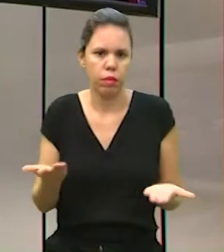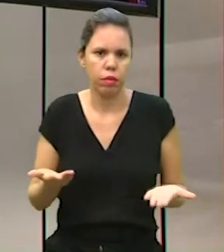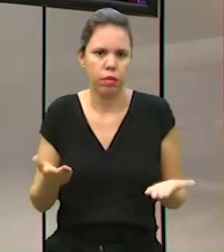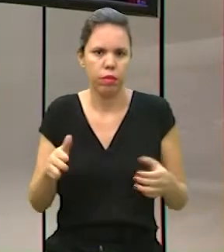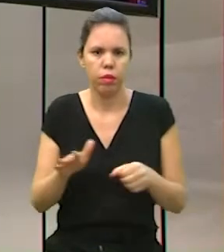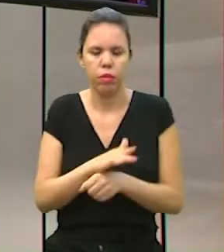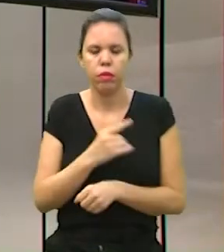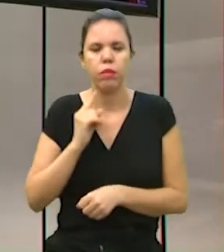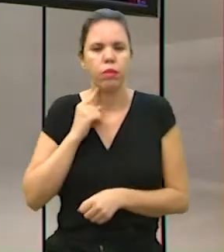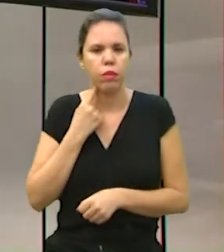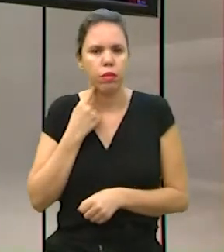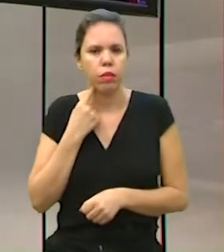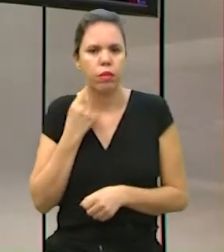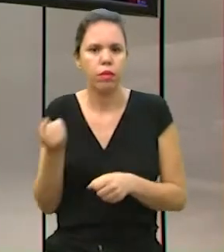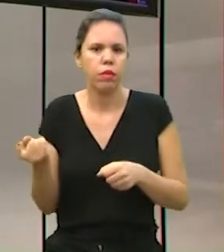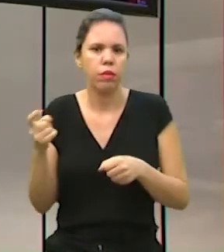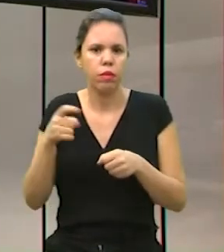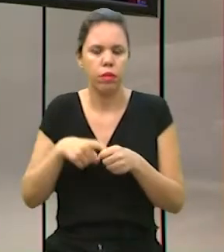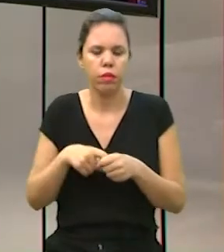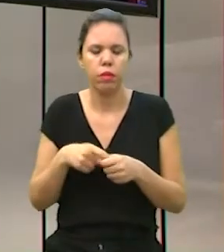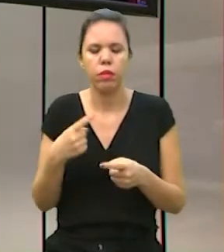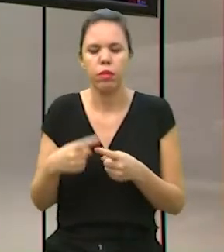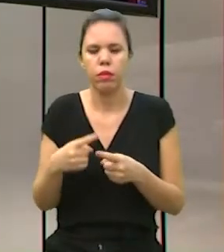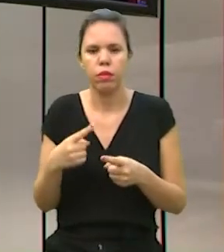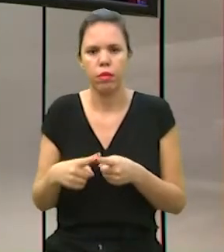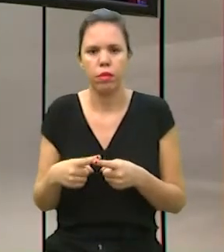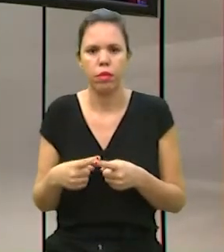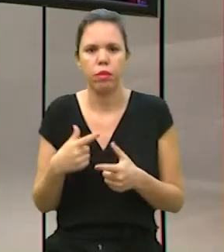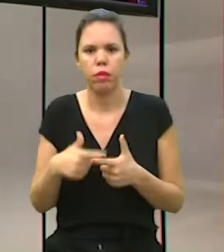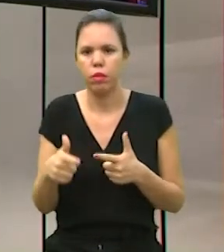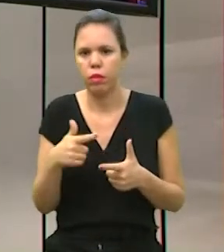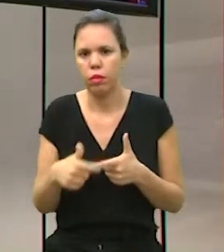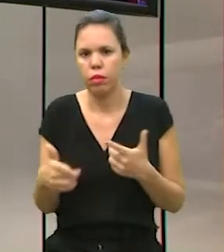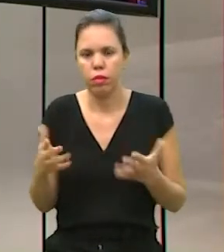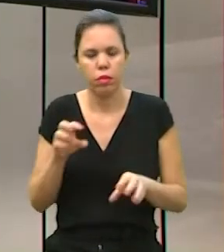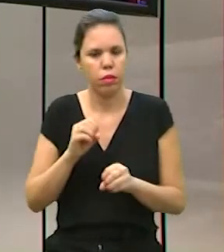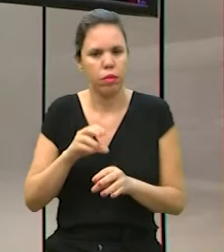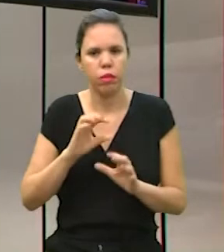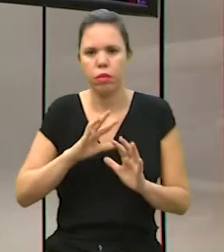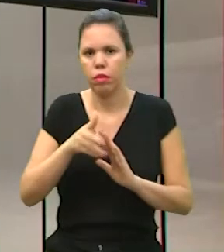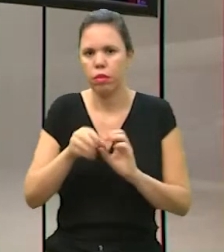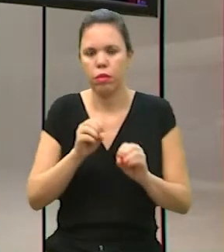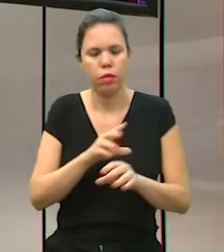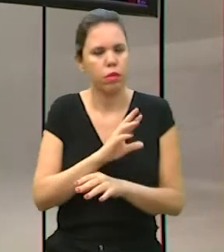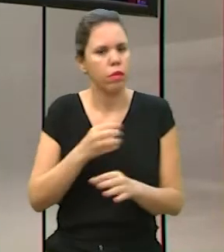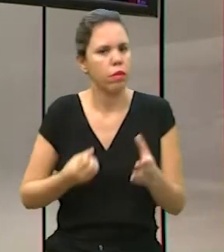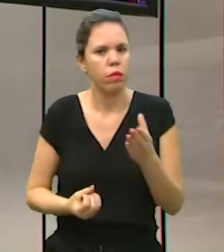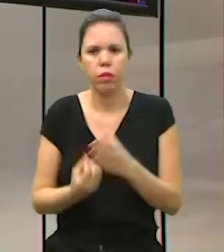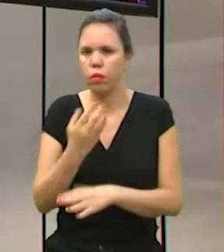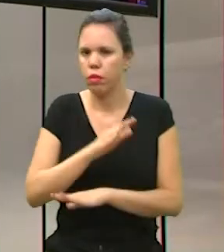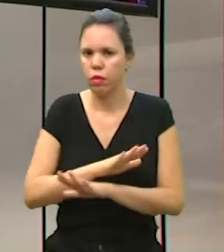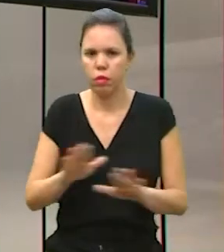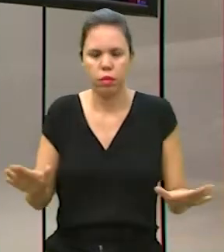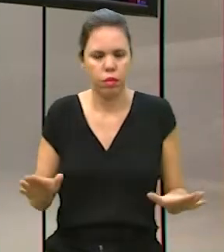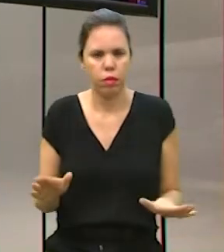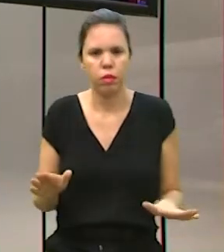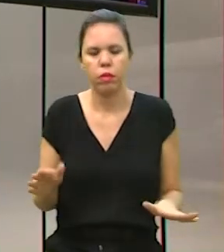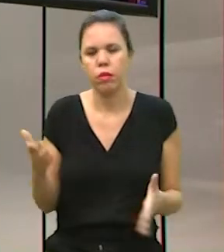agora a gente está poluindo o lixo. Então, volta-se o ciclo, porque a raiz do problema, né? Que é a educação ambiental, ela não acontece.